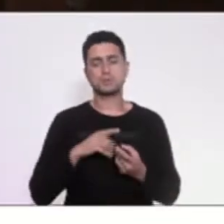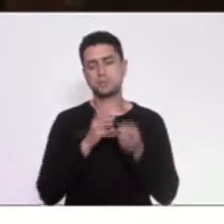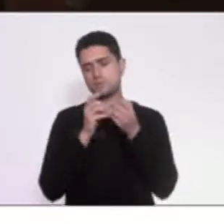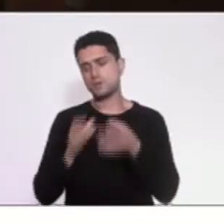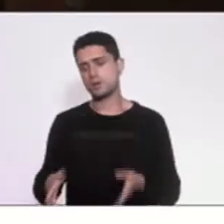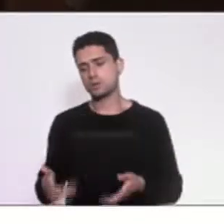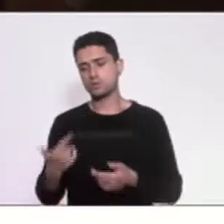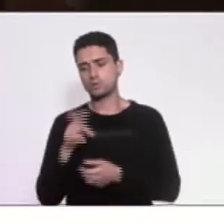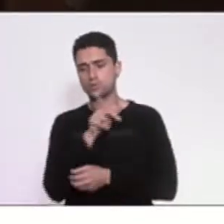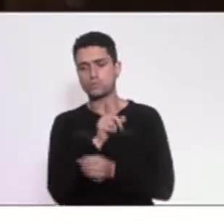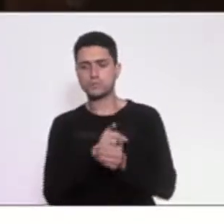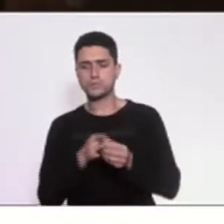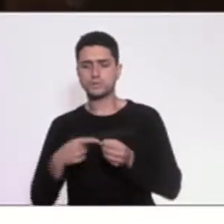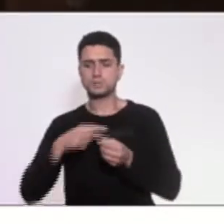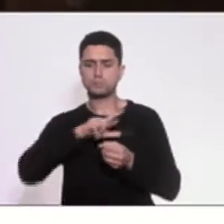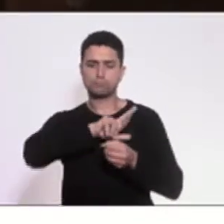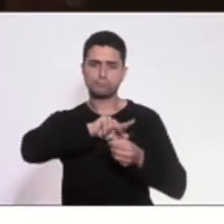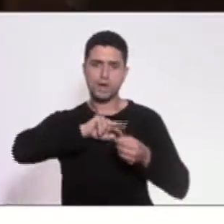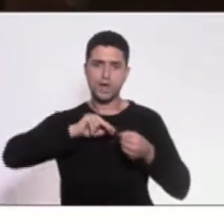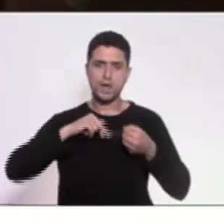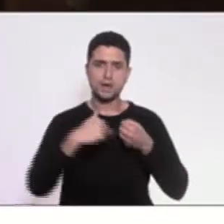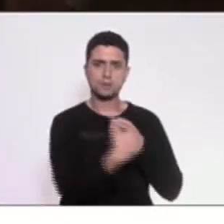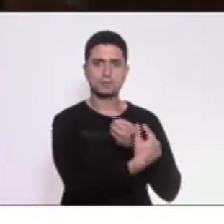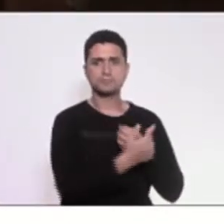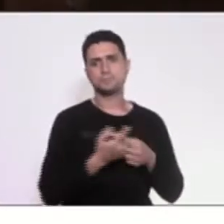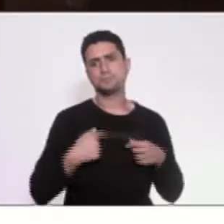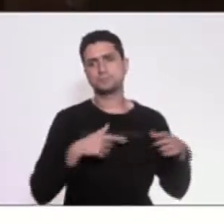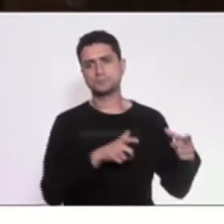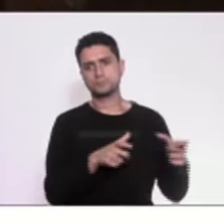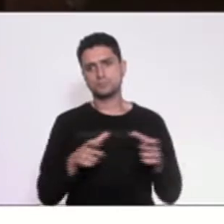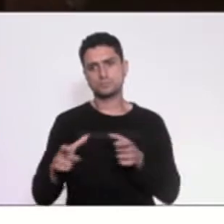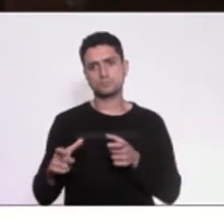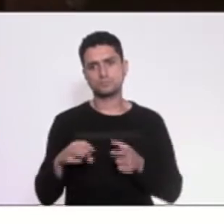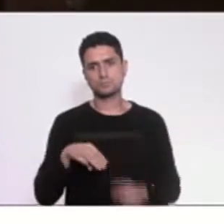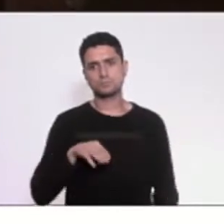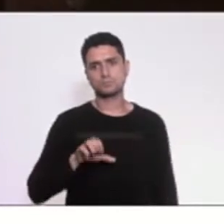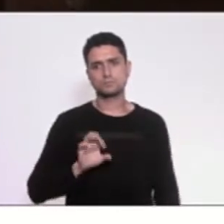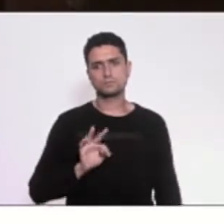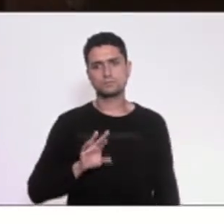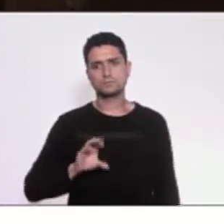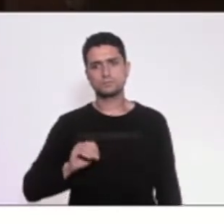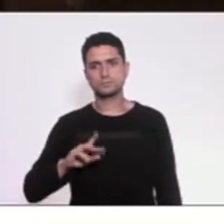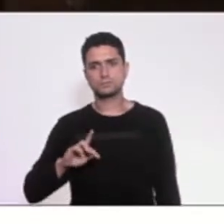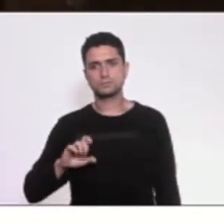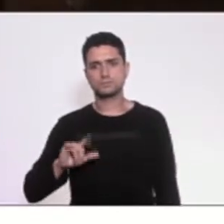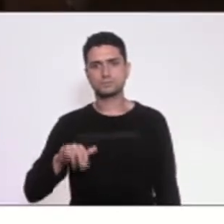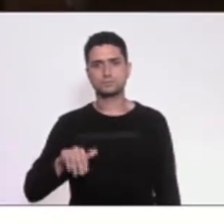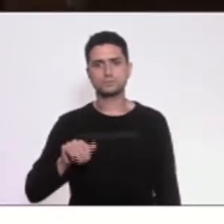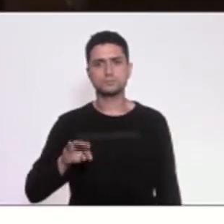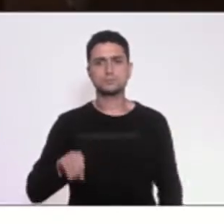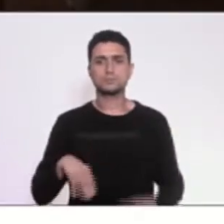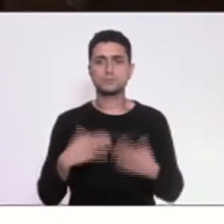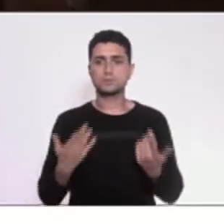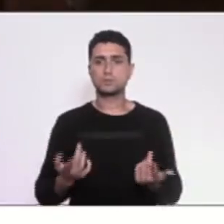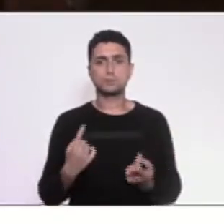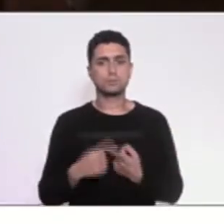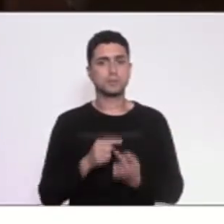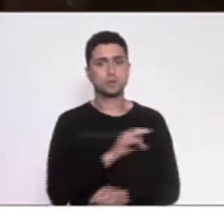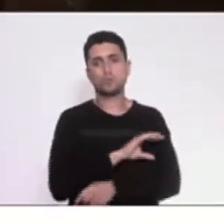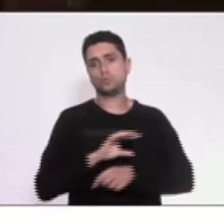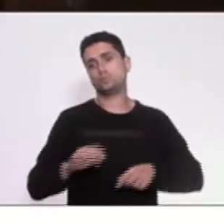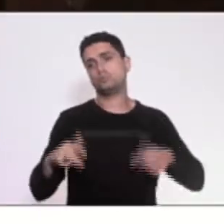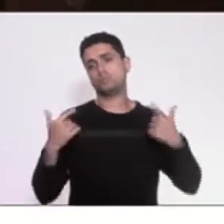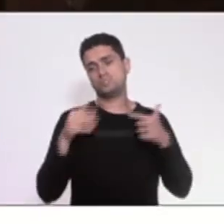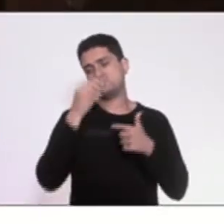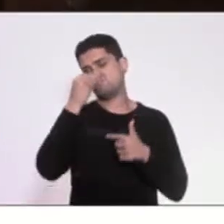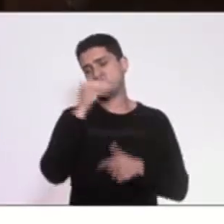municípios da região metropolitana. Mas isso tem a ver com esta cultura de não se pensar políticas metropolitanas, de não se pensar políticas